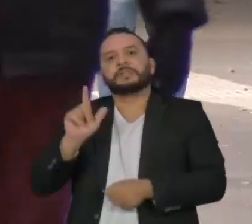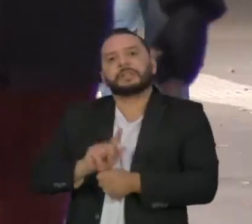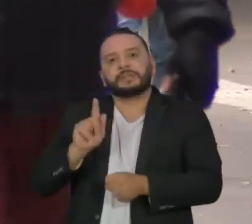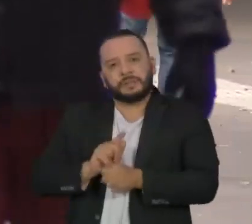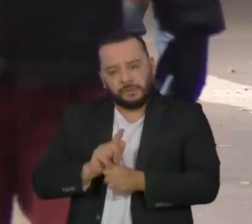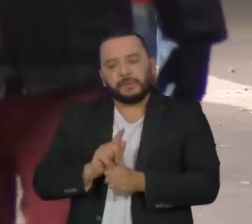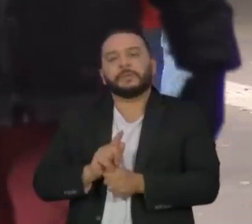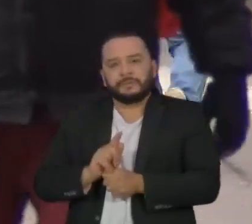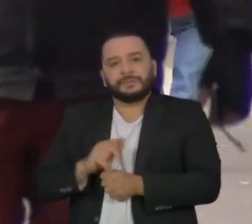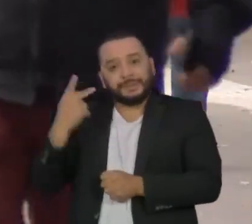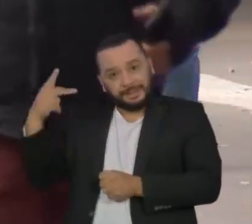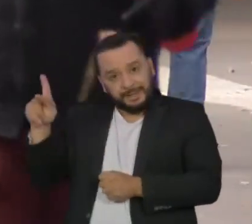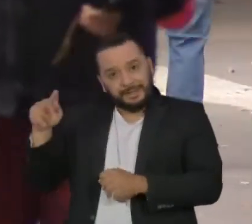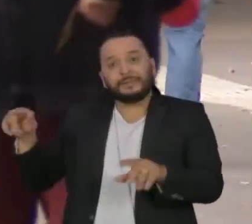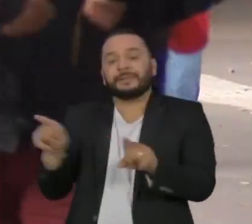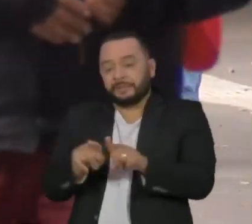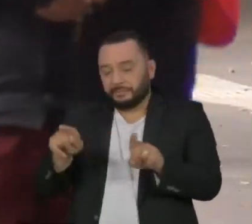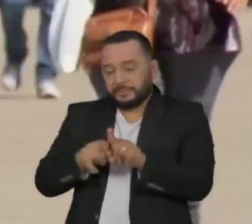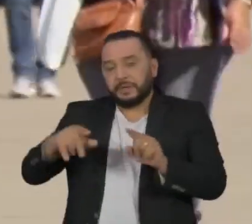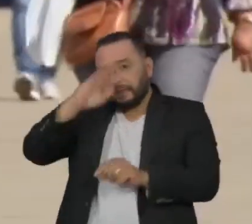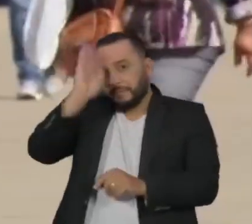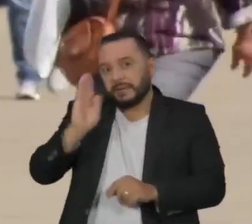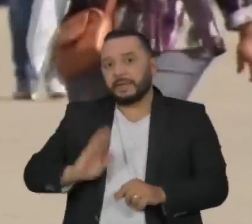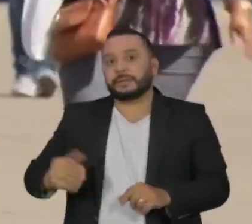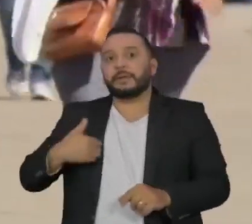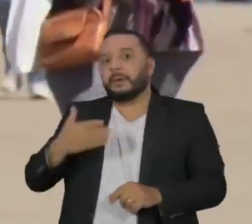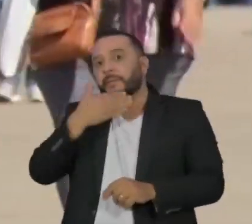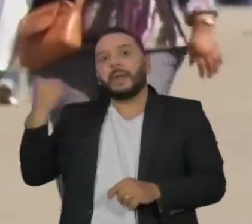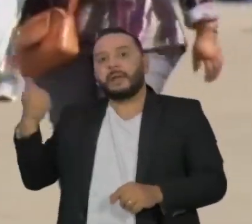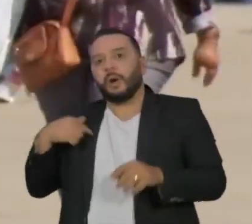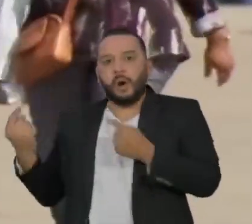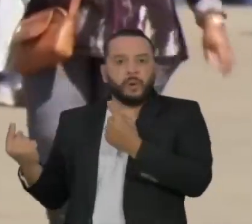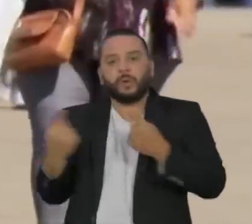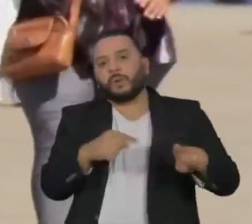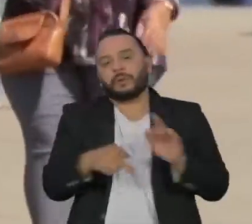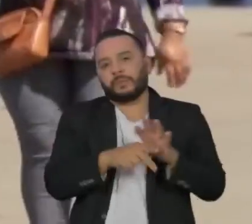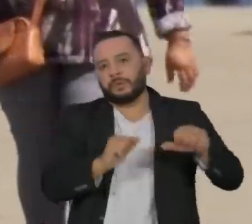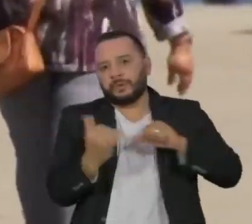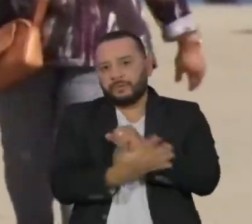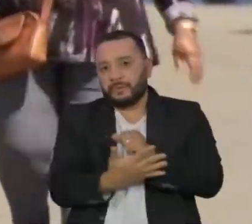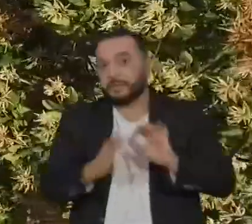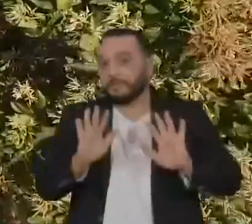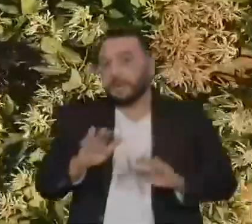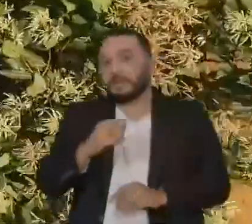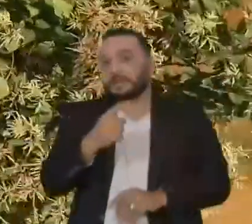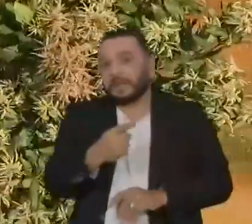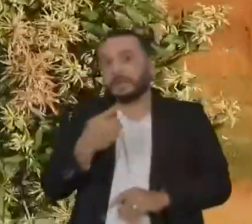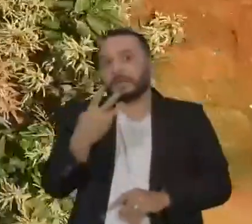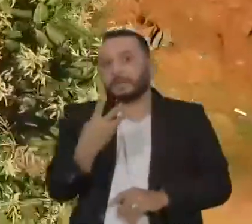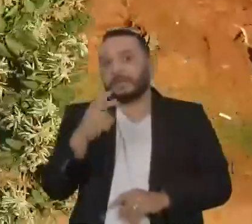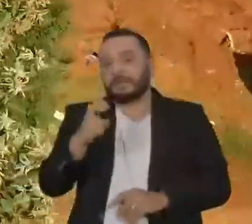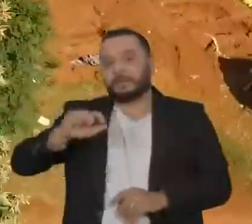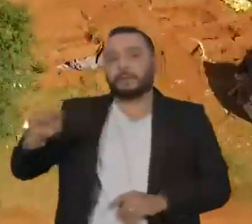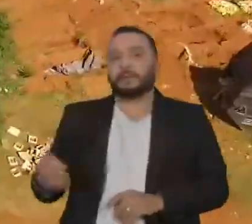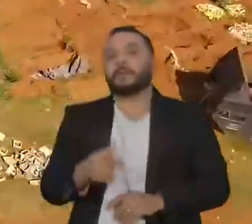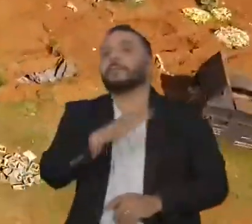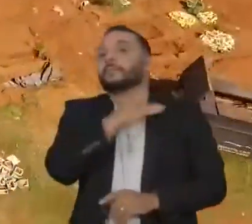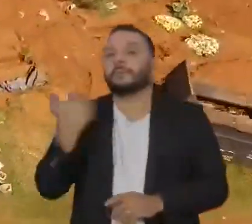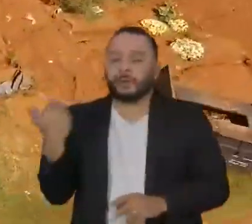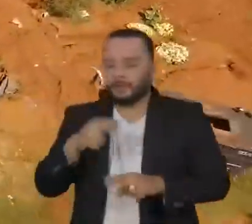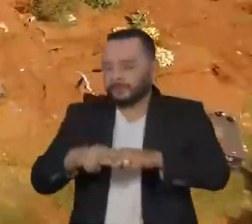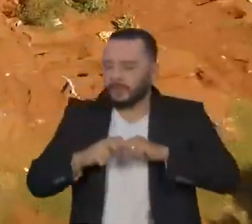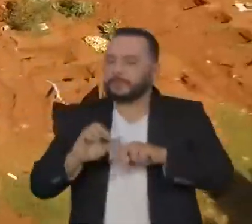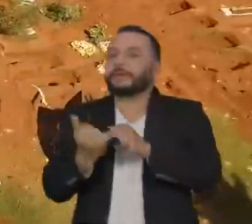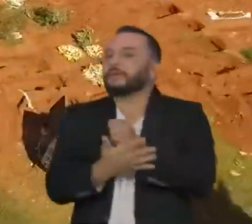Brasil foi um dos países que melhor enfrentaram a crise sanitária, apesar das 136 mil mortes provocadas